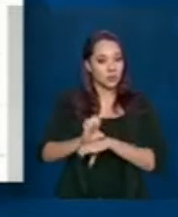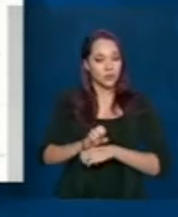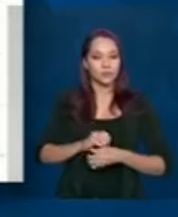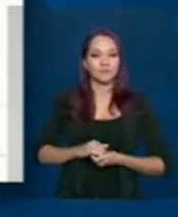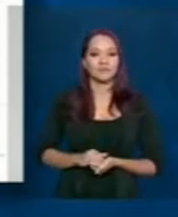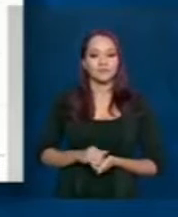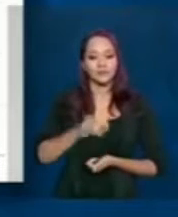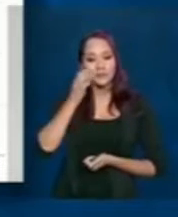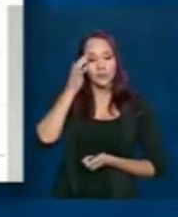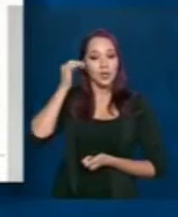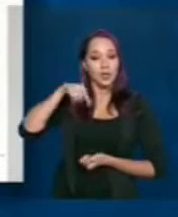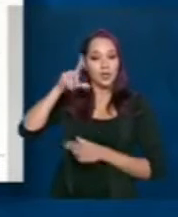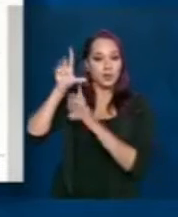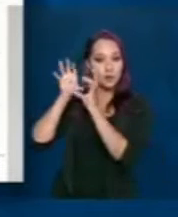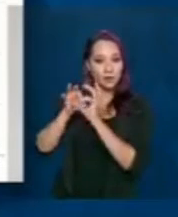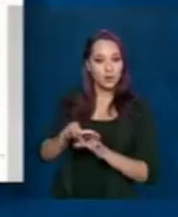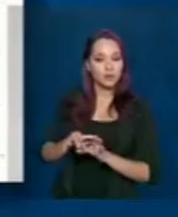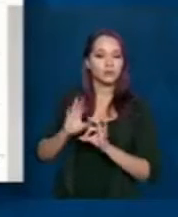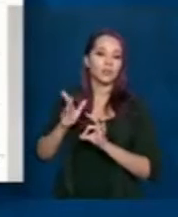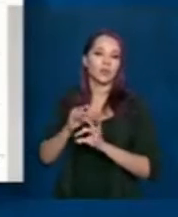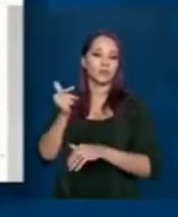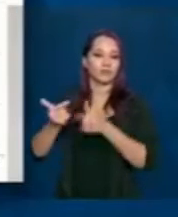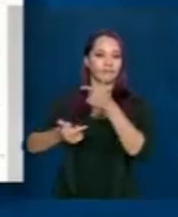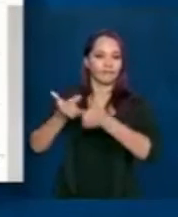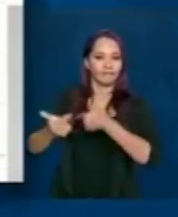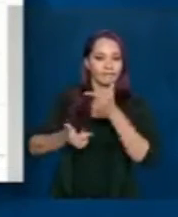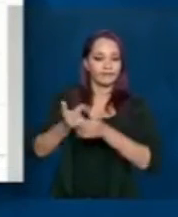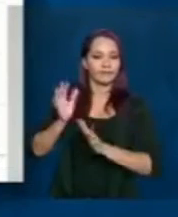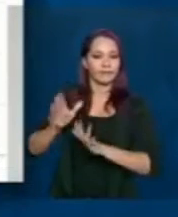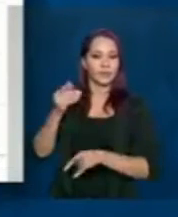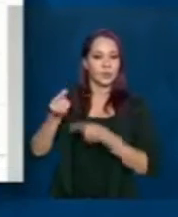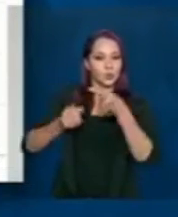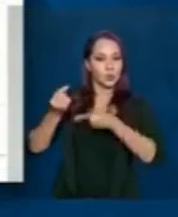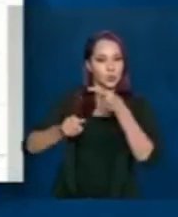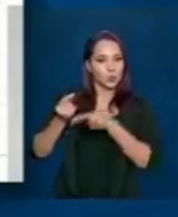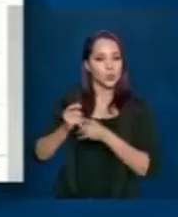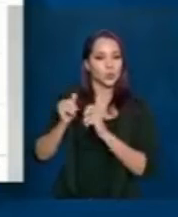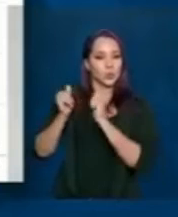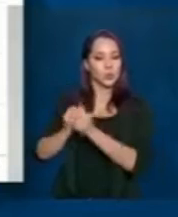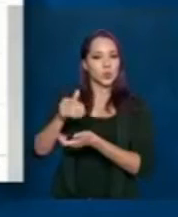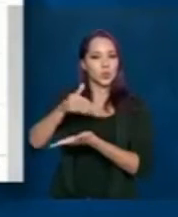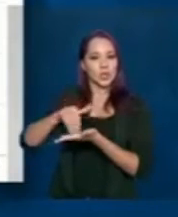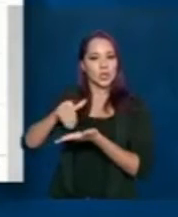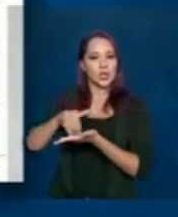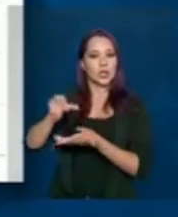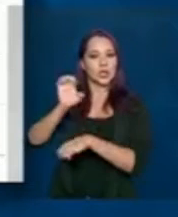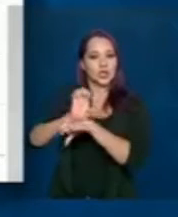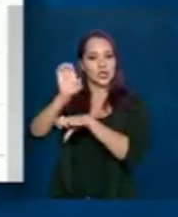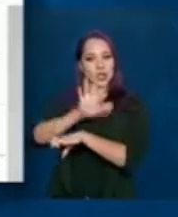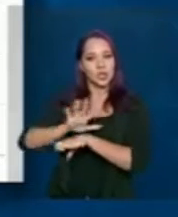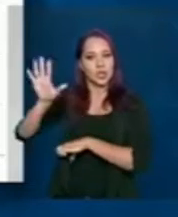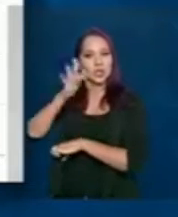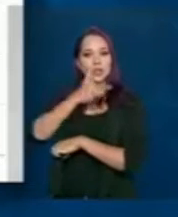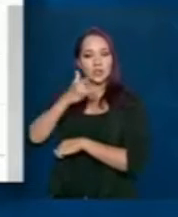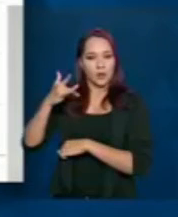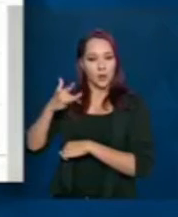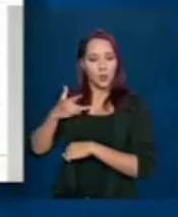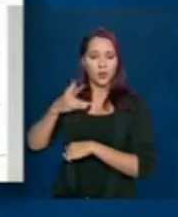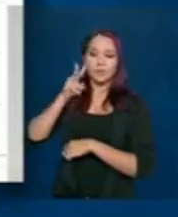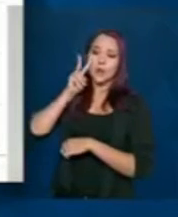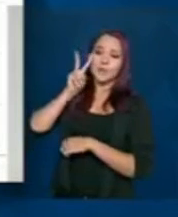E, nesse contexto, a gente tem trabalhado e tem discutido junto com as secretarias estaduais de saúde para